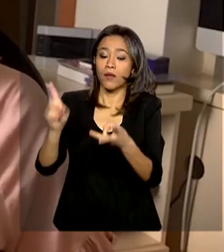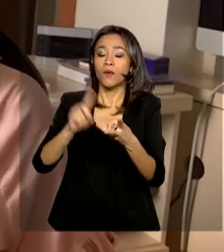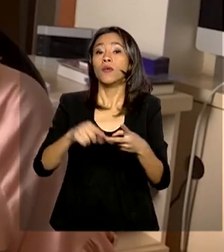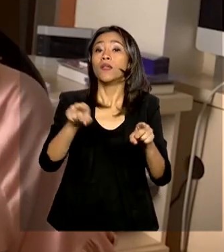trânsito.